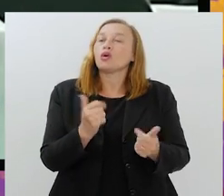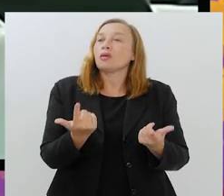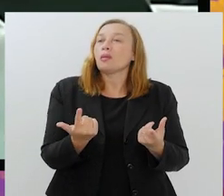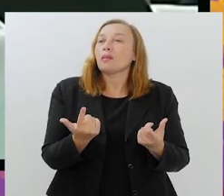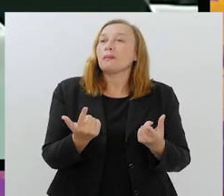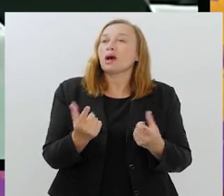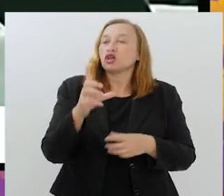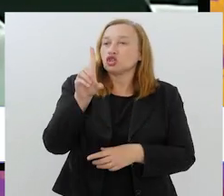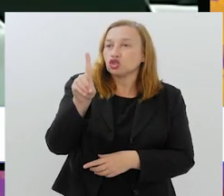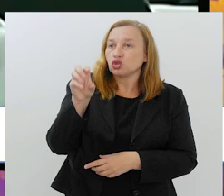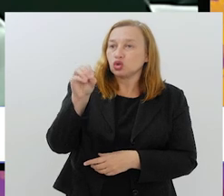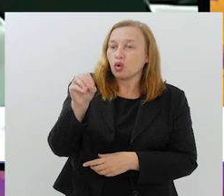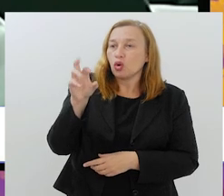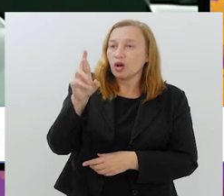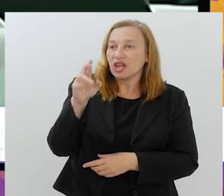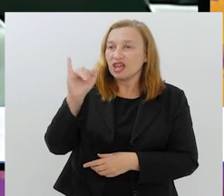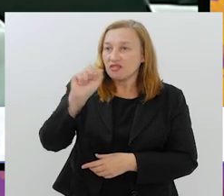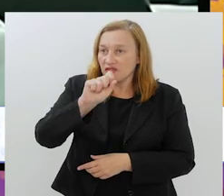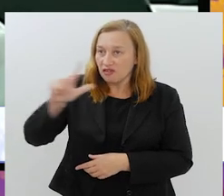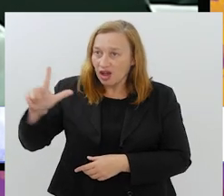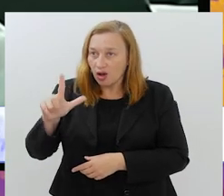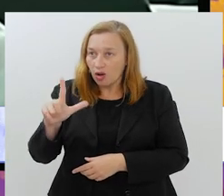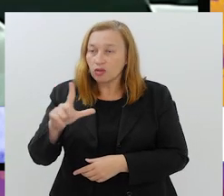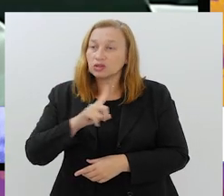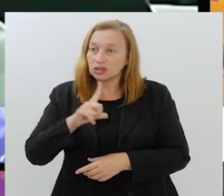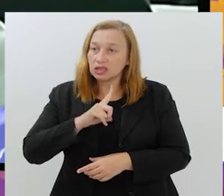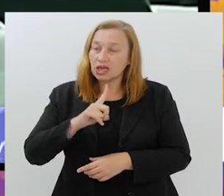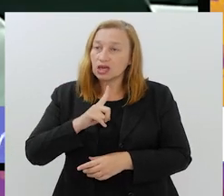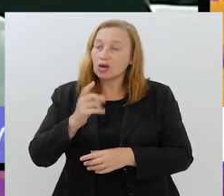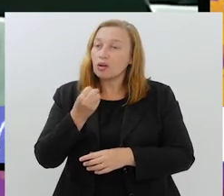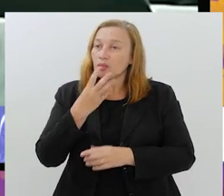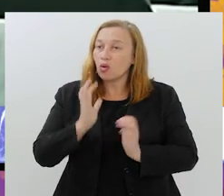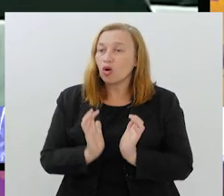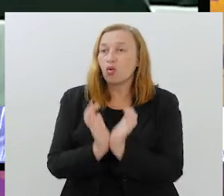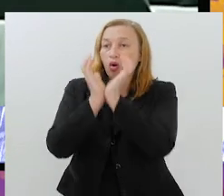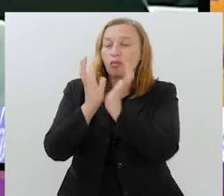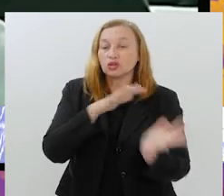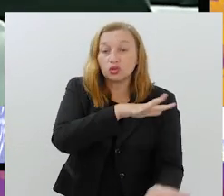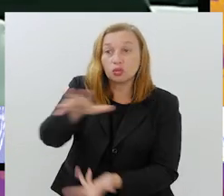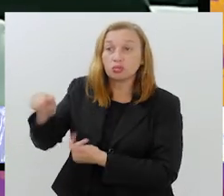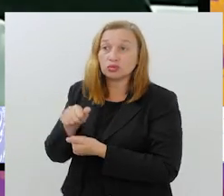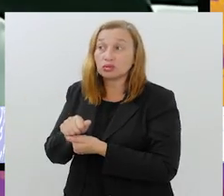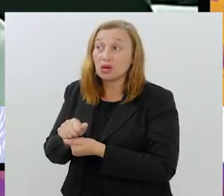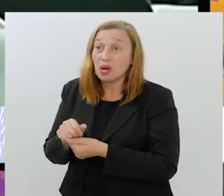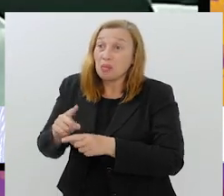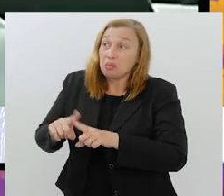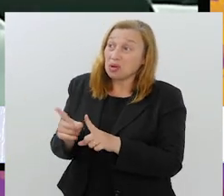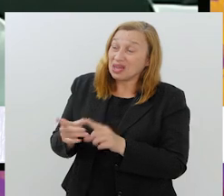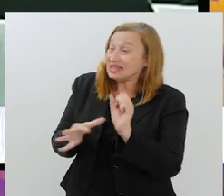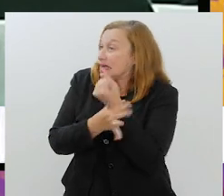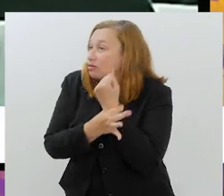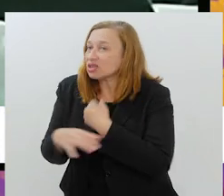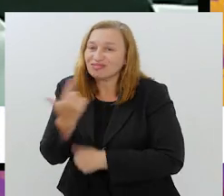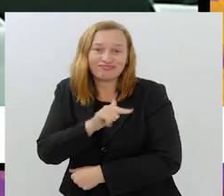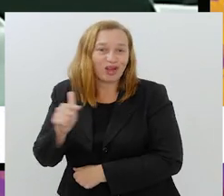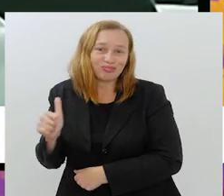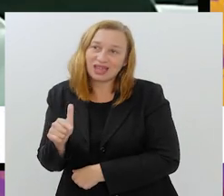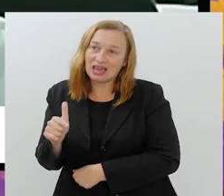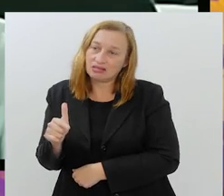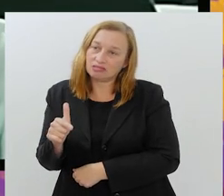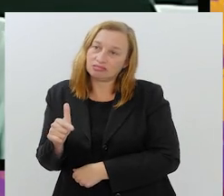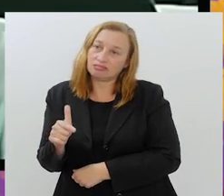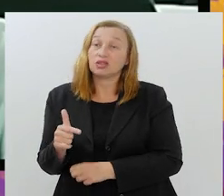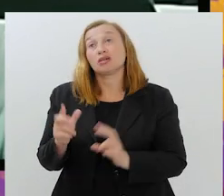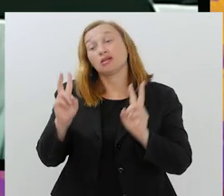para o Dorival praticar no dia a dia de uma Copa do Mundo, caso ele fique até lá, porque não dá nunca para garantir nada se